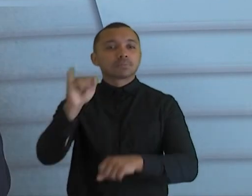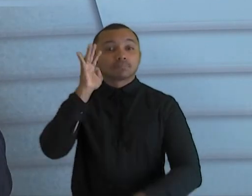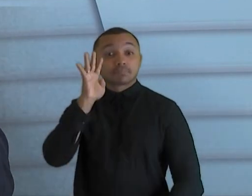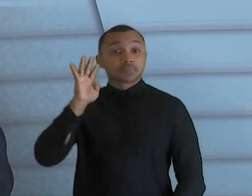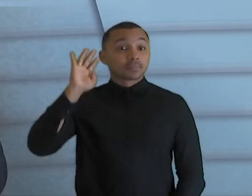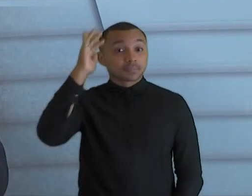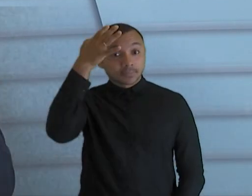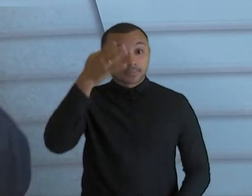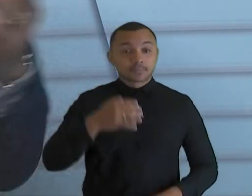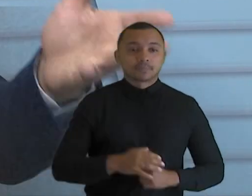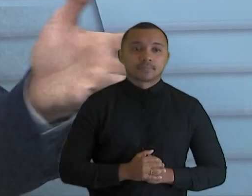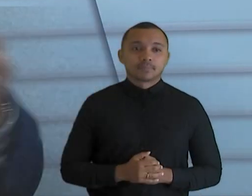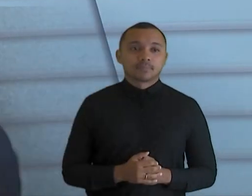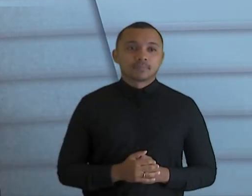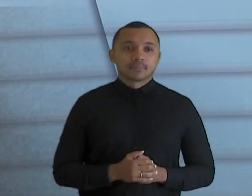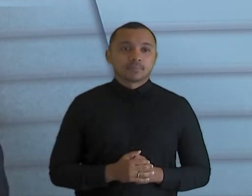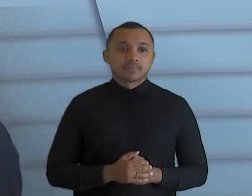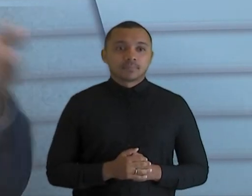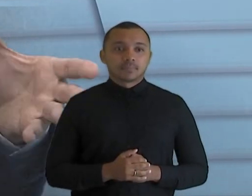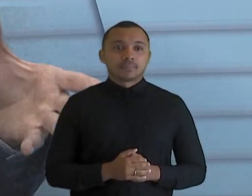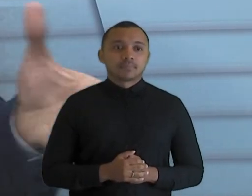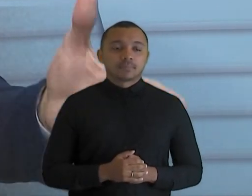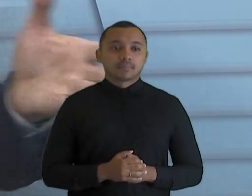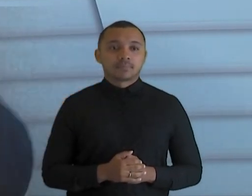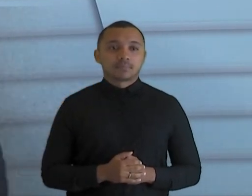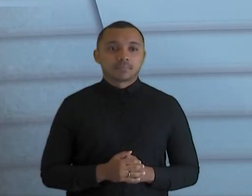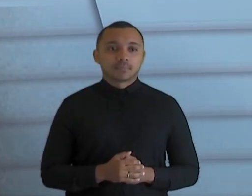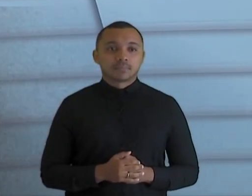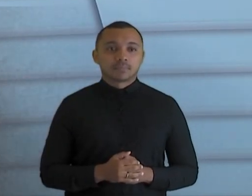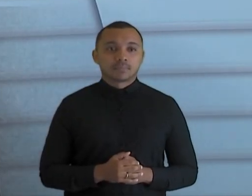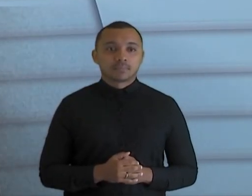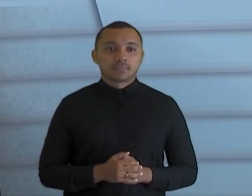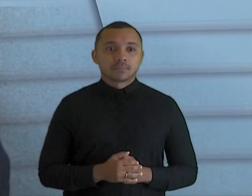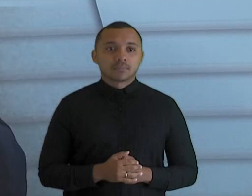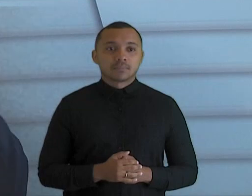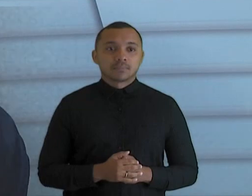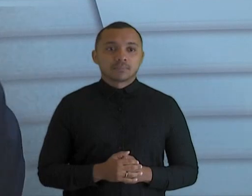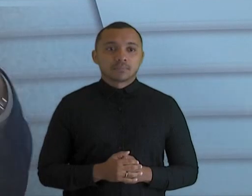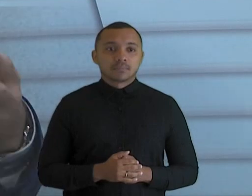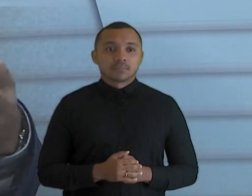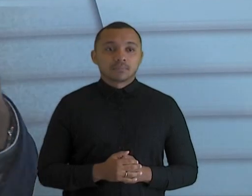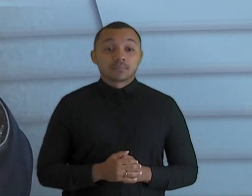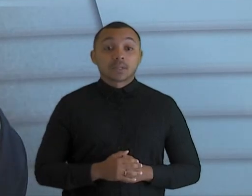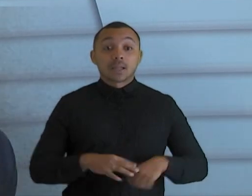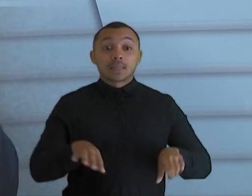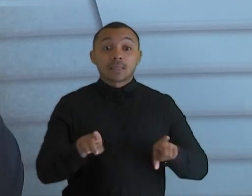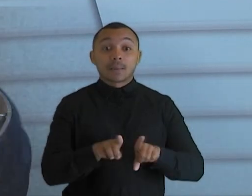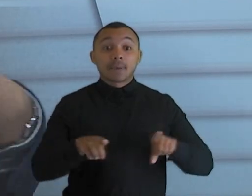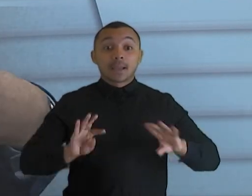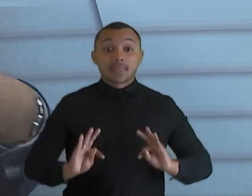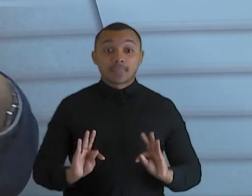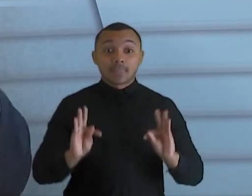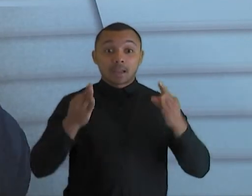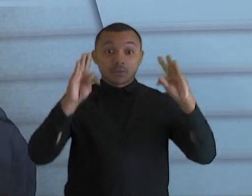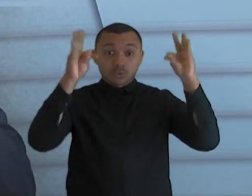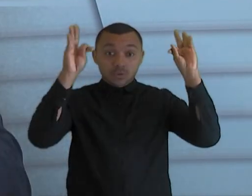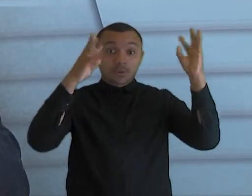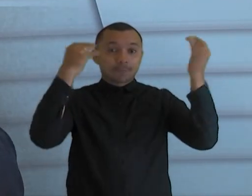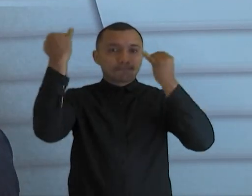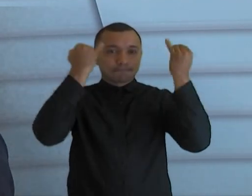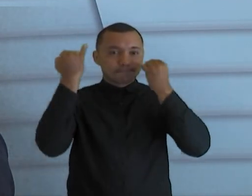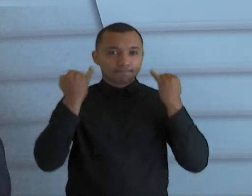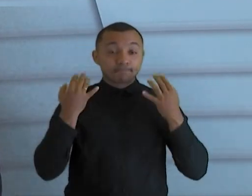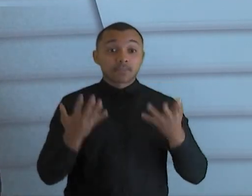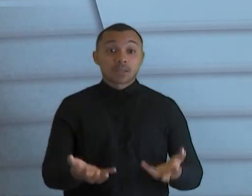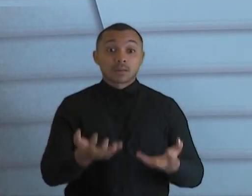O Tribunal está de olho antes, e para isso a gente quer, você já tocou nos pilares, um deles é a tecnologia da informação. Vou já falar sobre isso. A gente quer